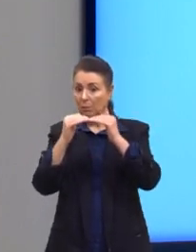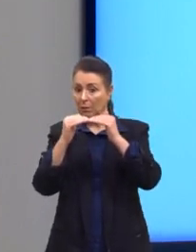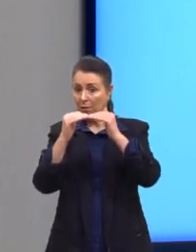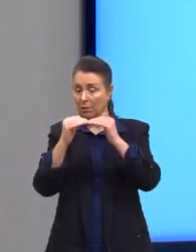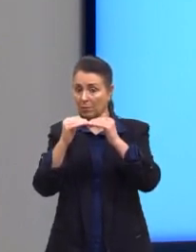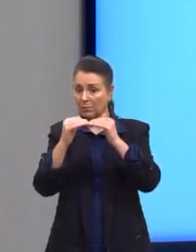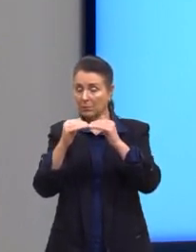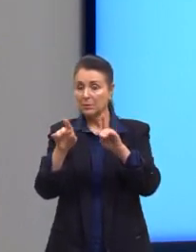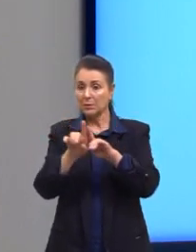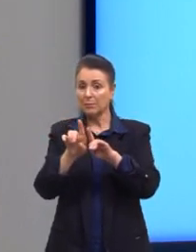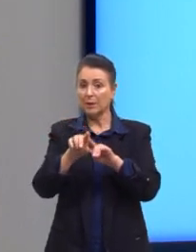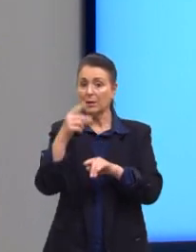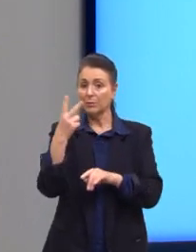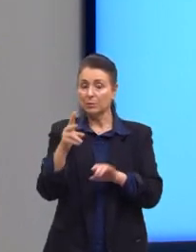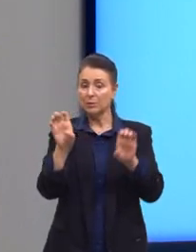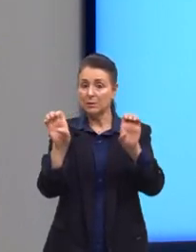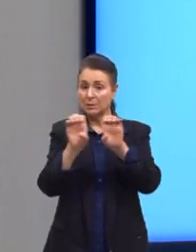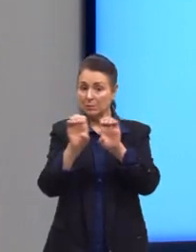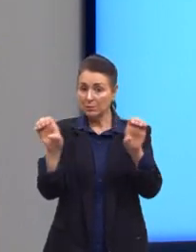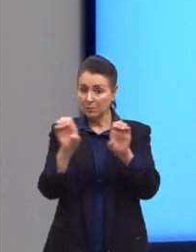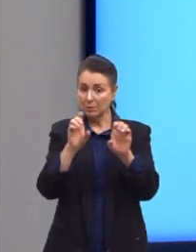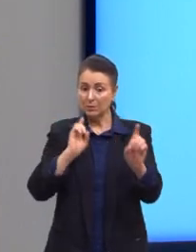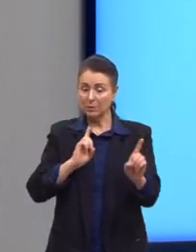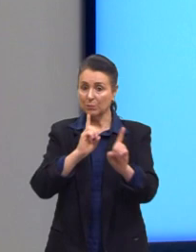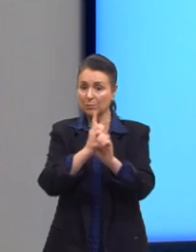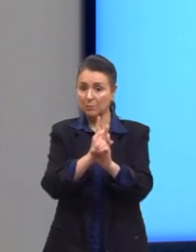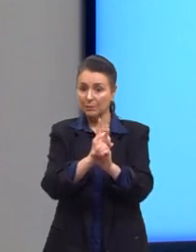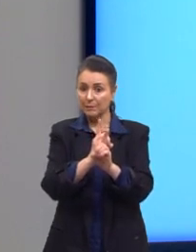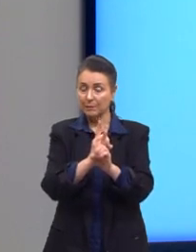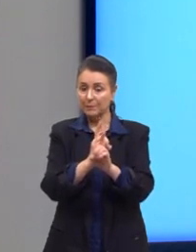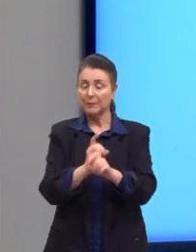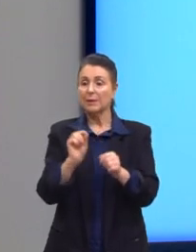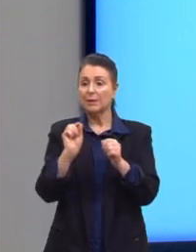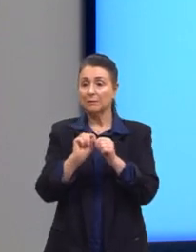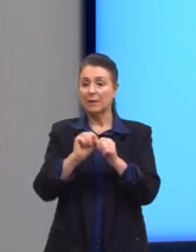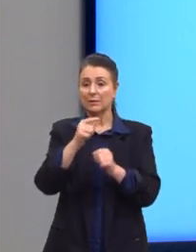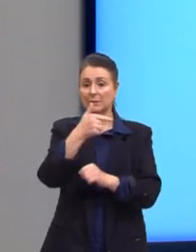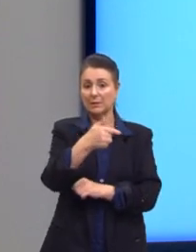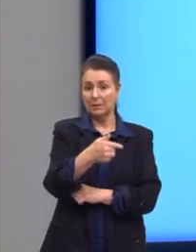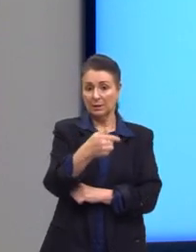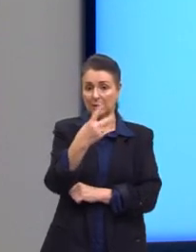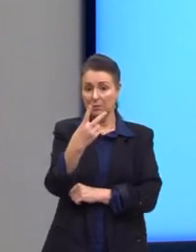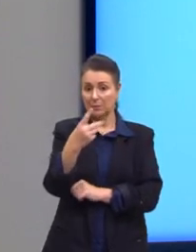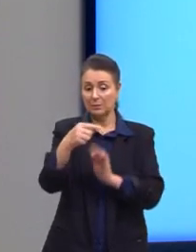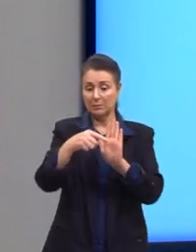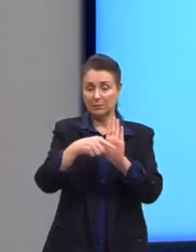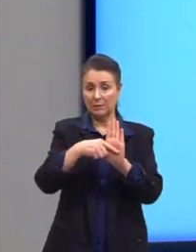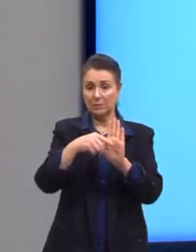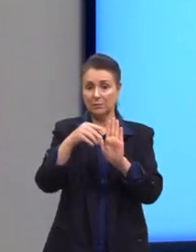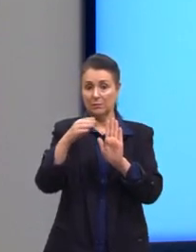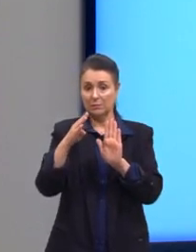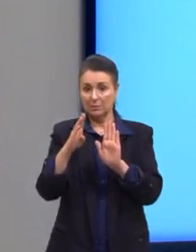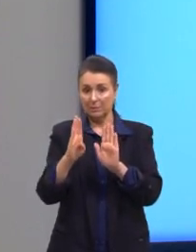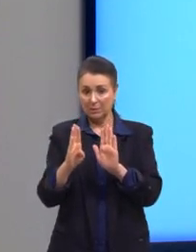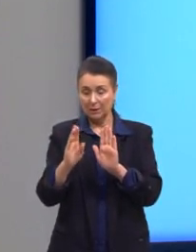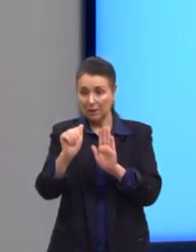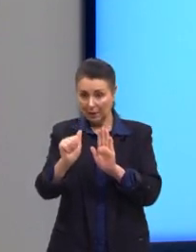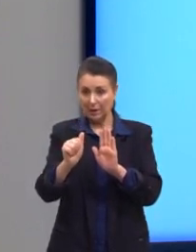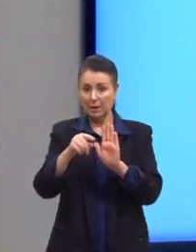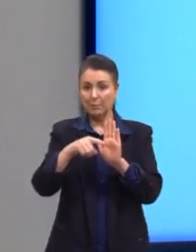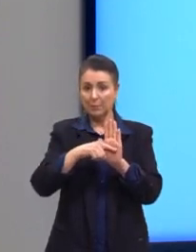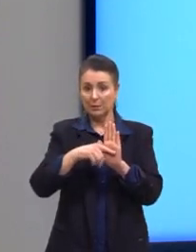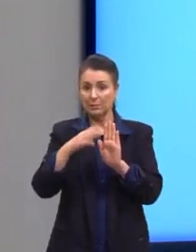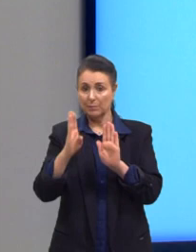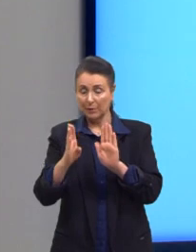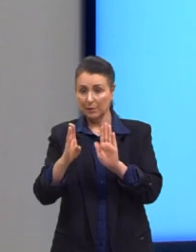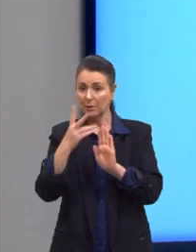equaçõesinhas que nós chegamos. Então, nós teríamos que 72 menos a, menos b é